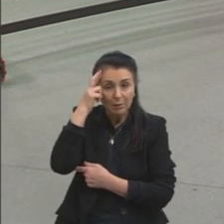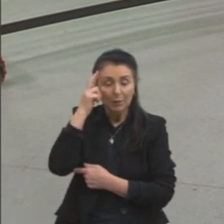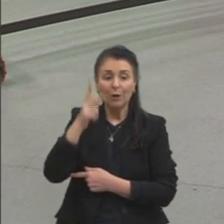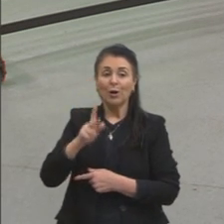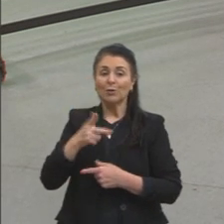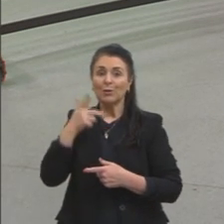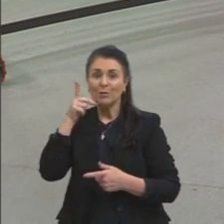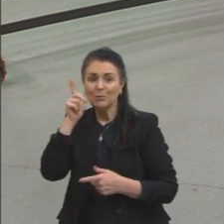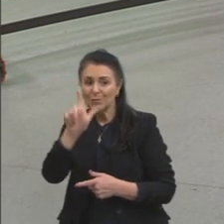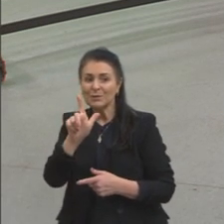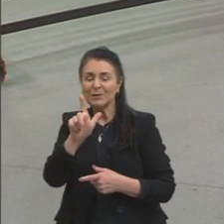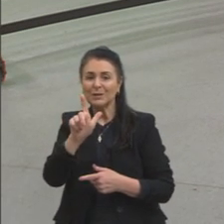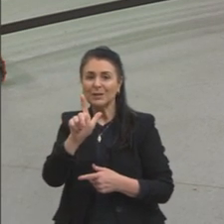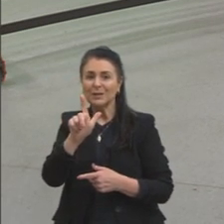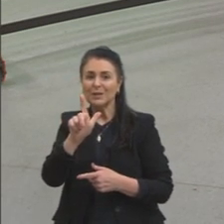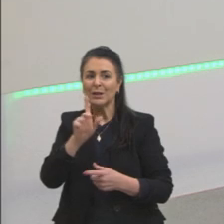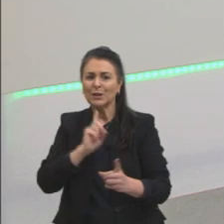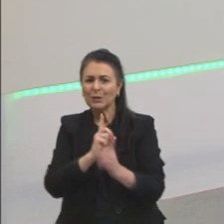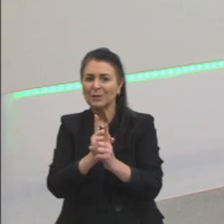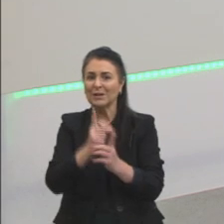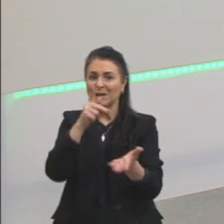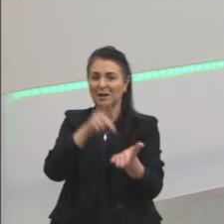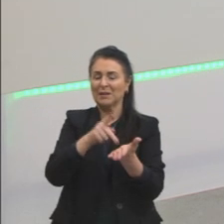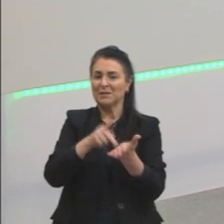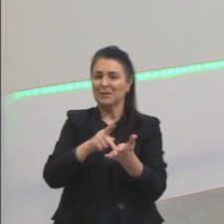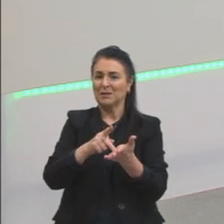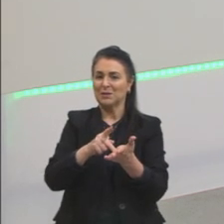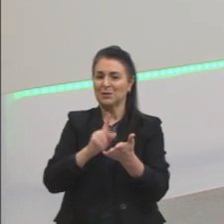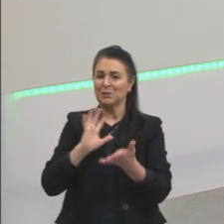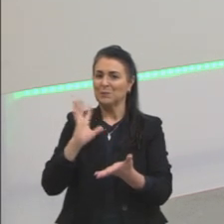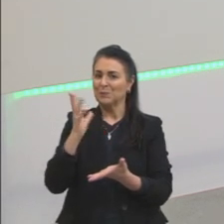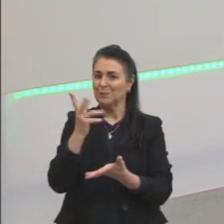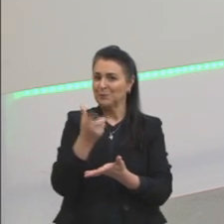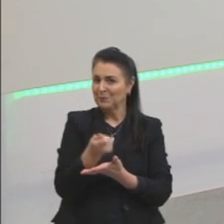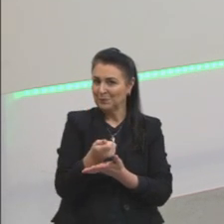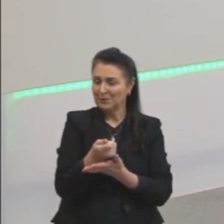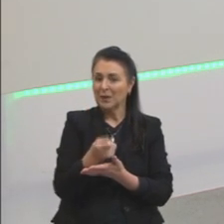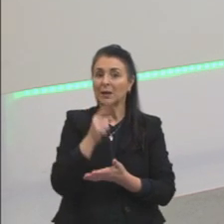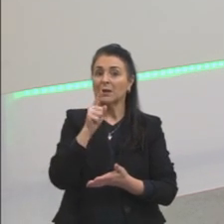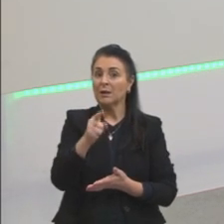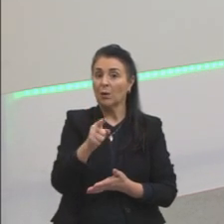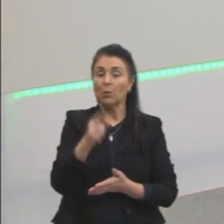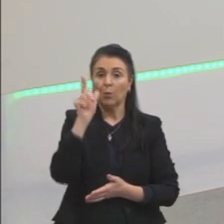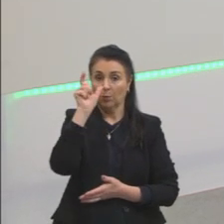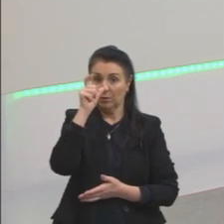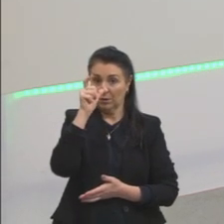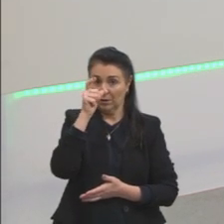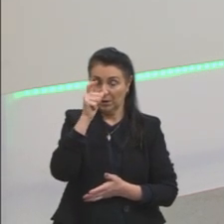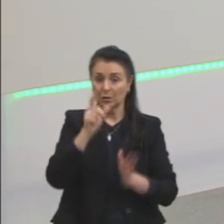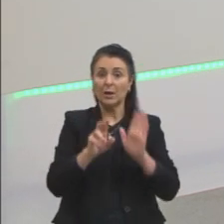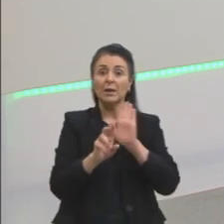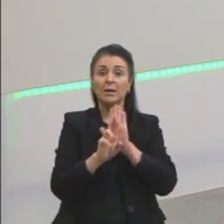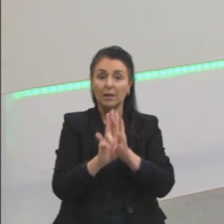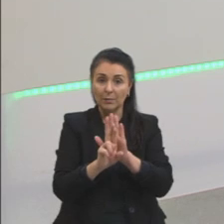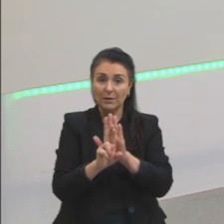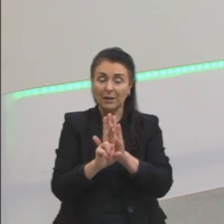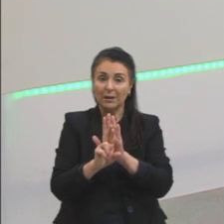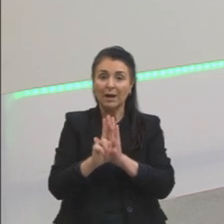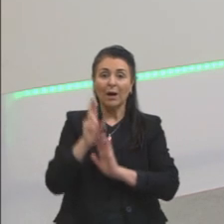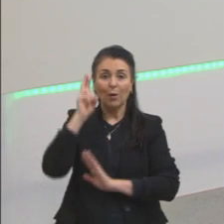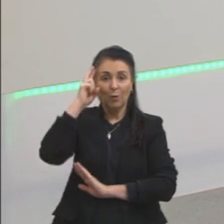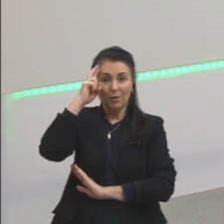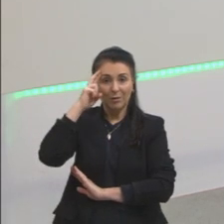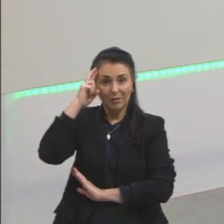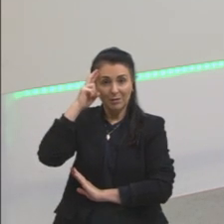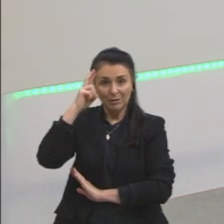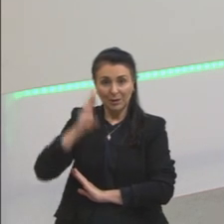verdades absolutas. Então, o René Descartes, um dos fortes representantes do racionalismo, de que é possível se